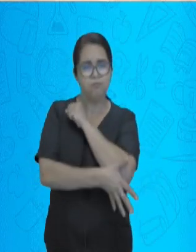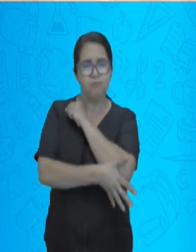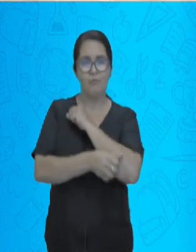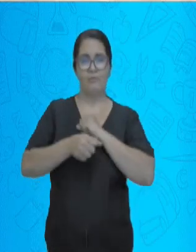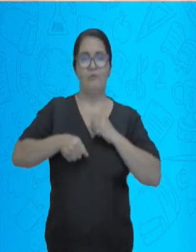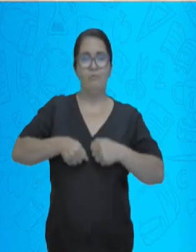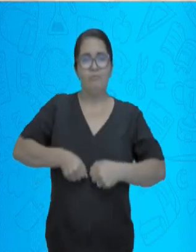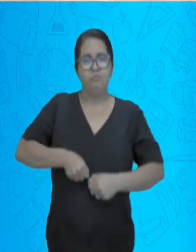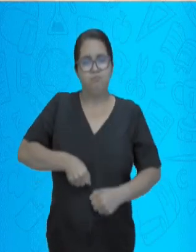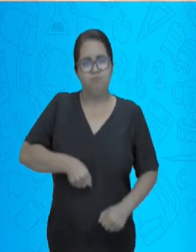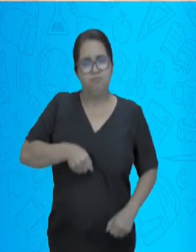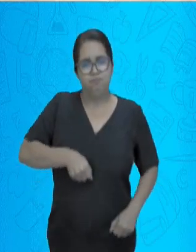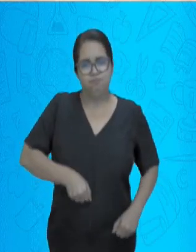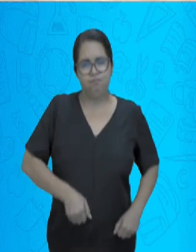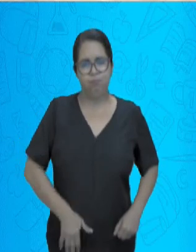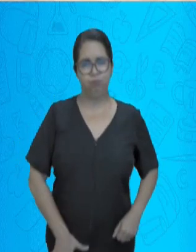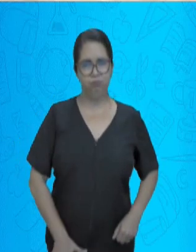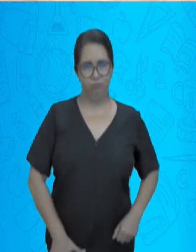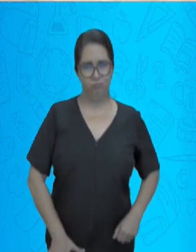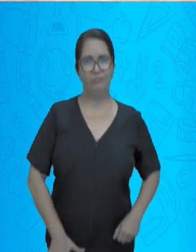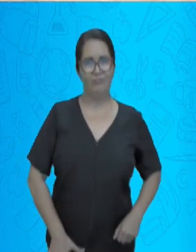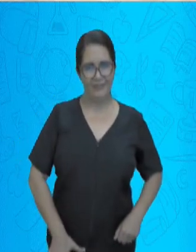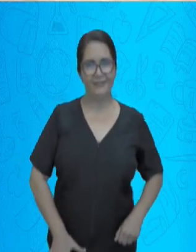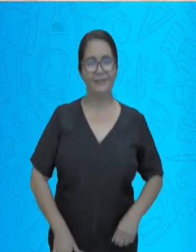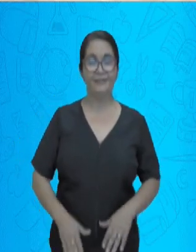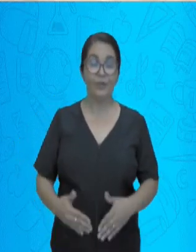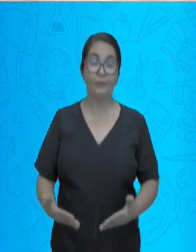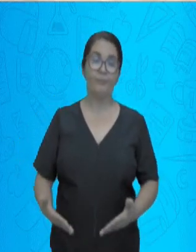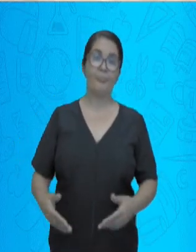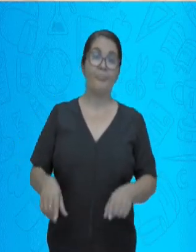que se encaixa.